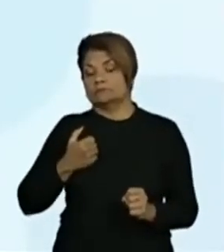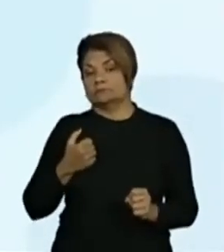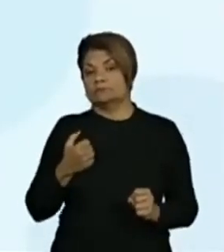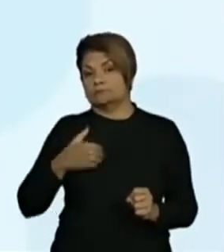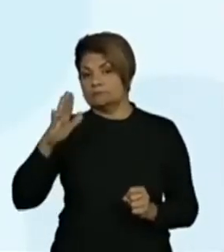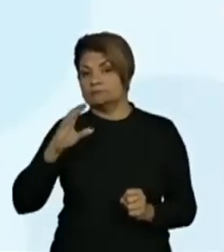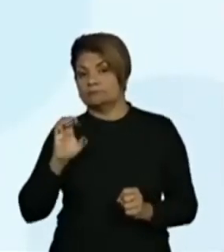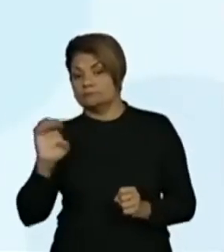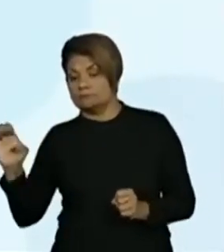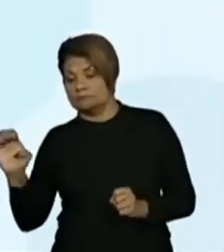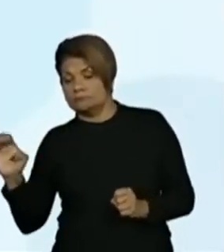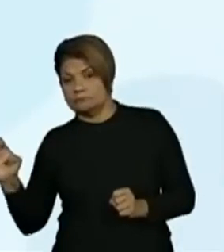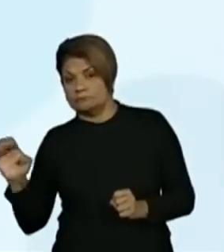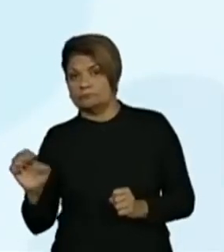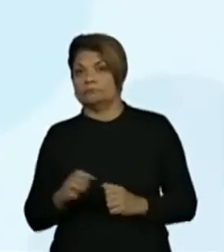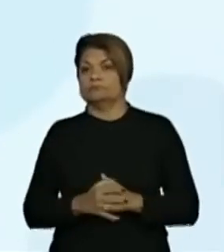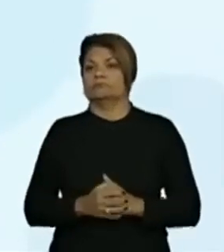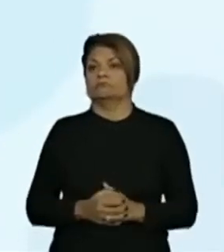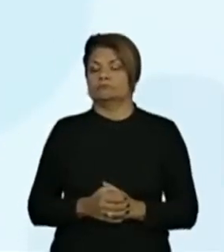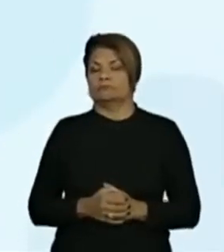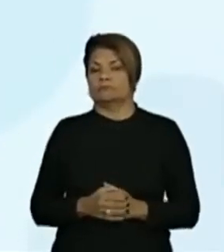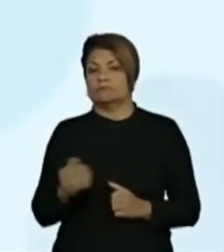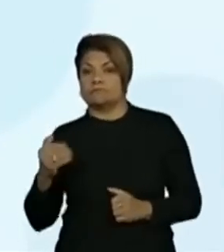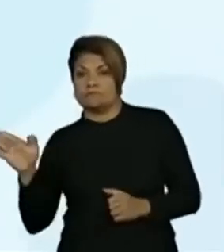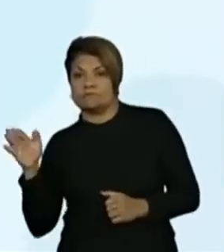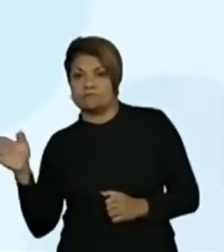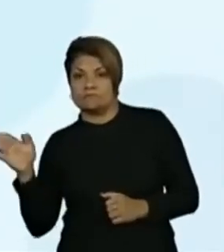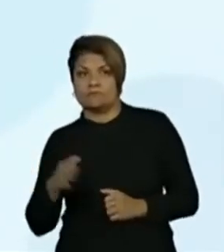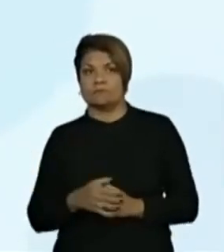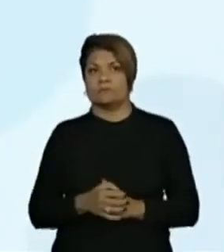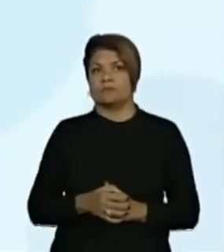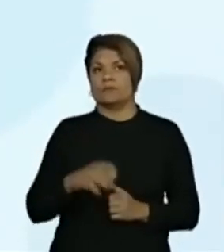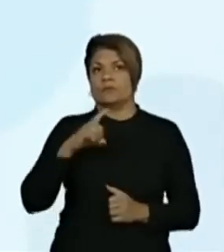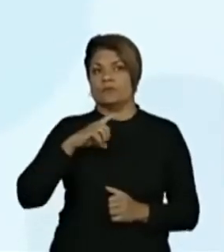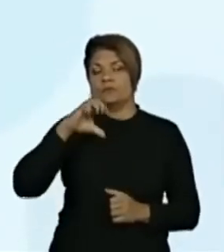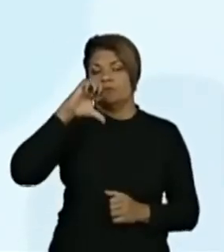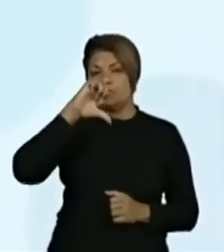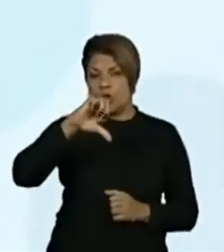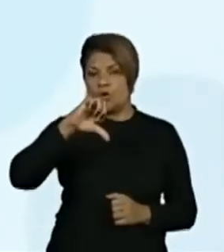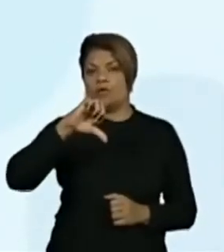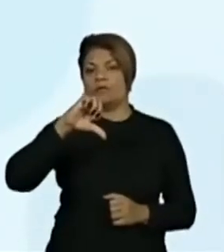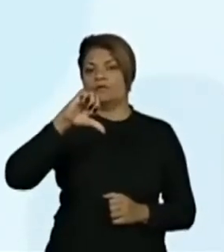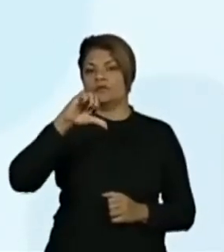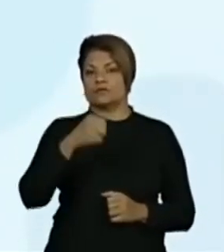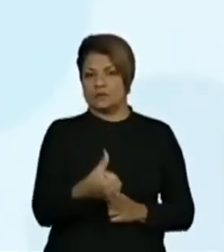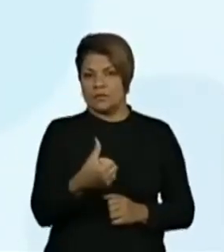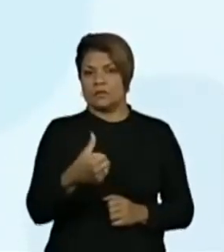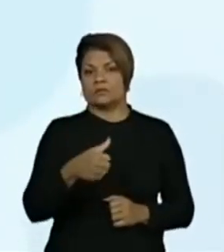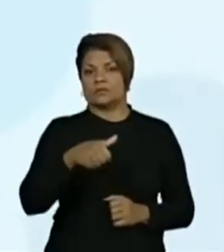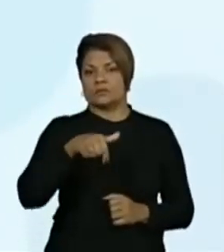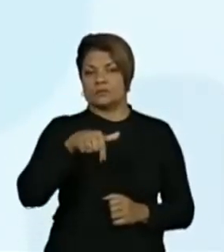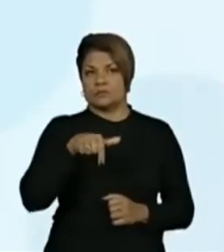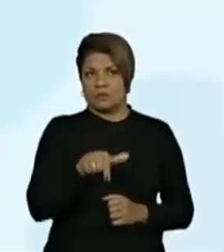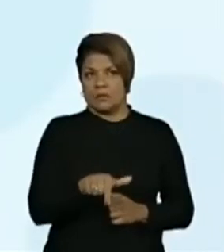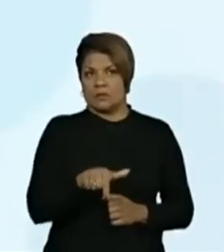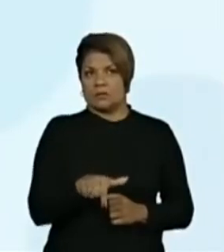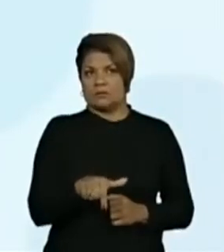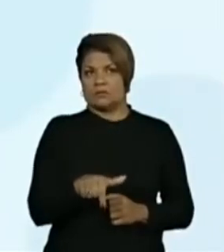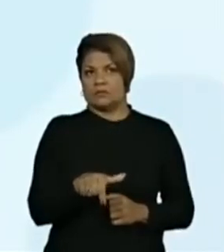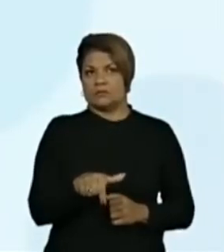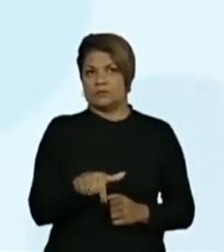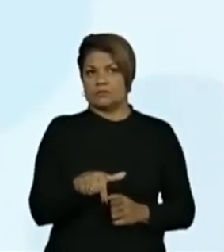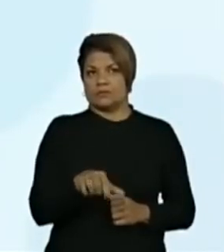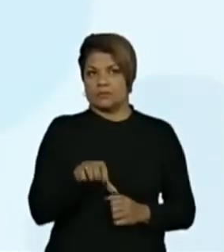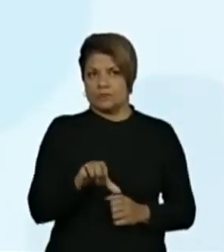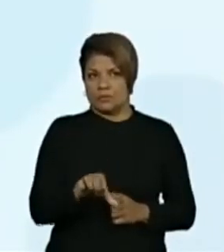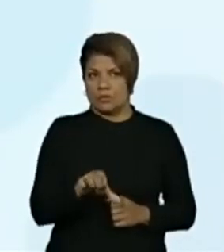esquerda. Ou seja, aqui eu tenho o 9, o 6, o 7, o 6, opa,